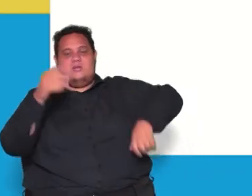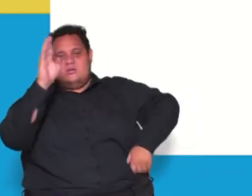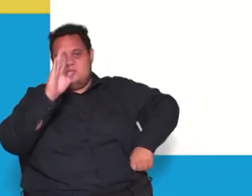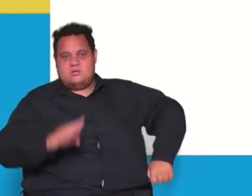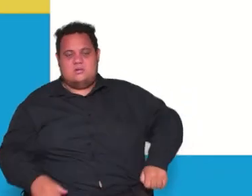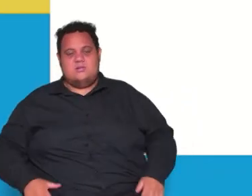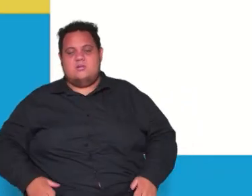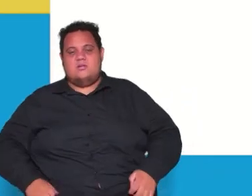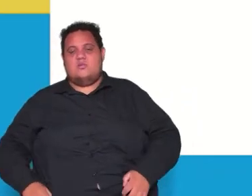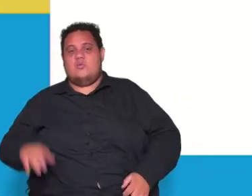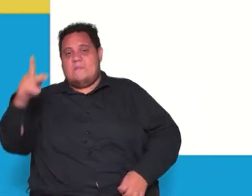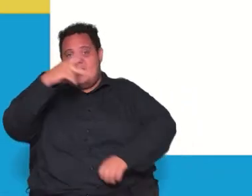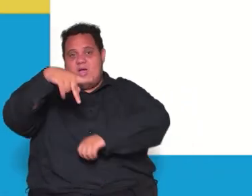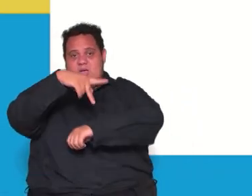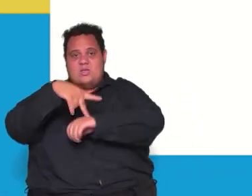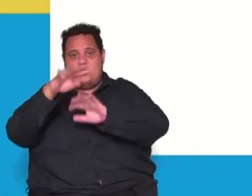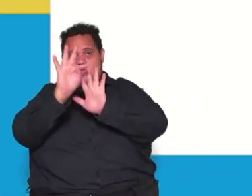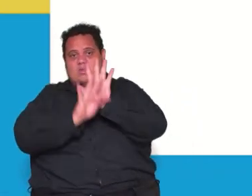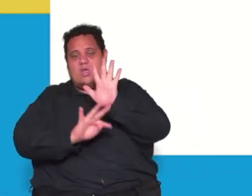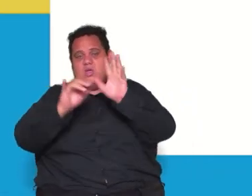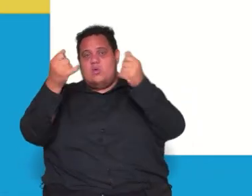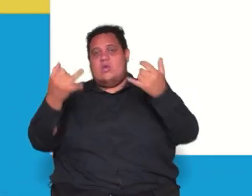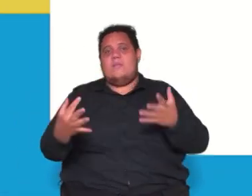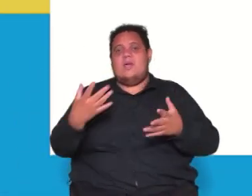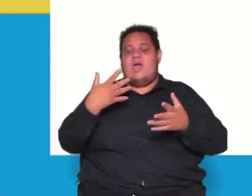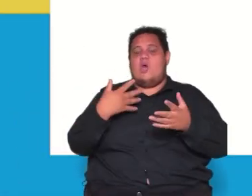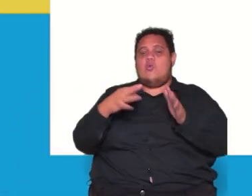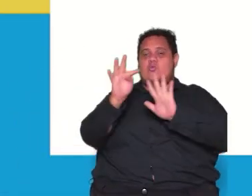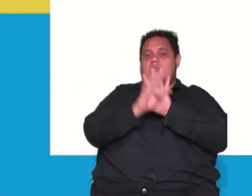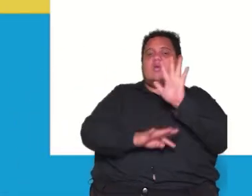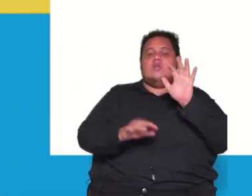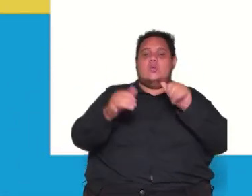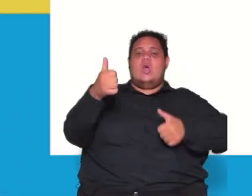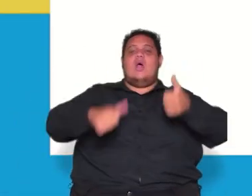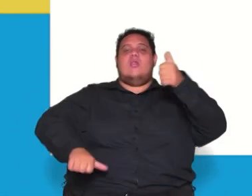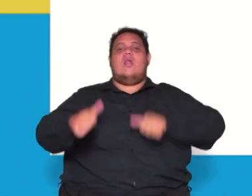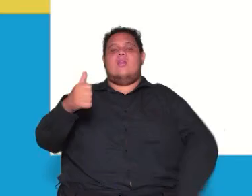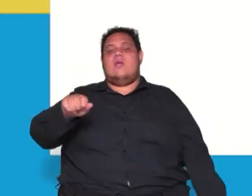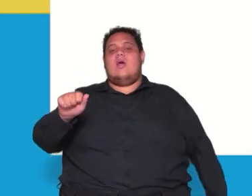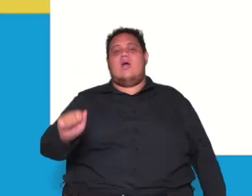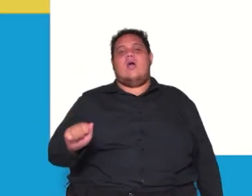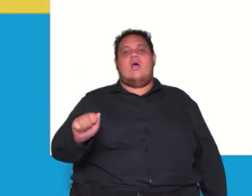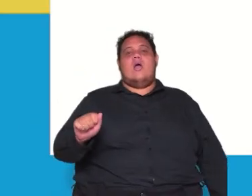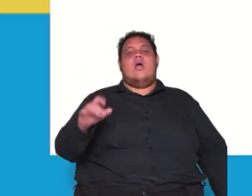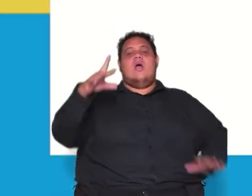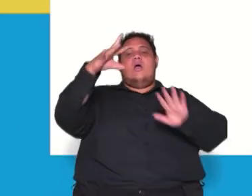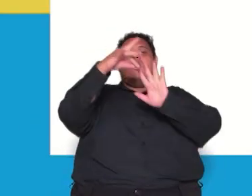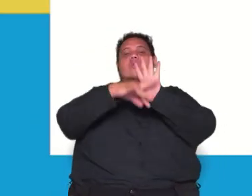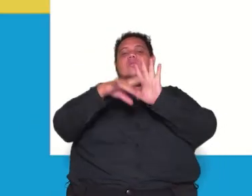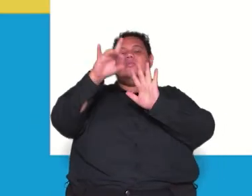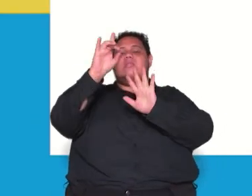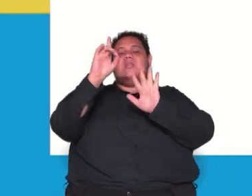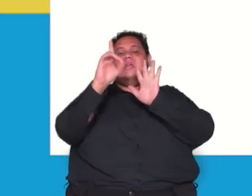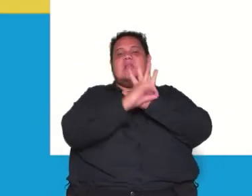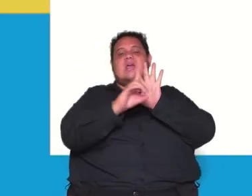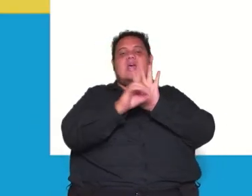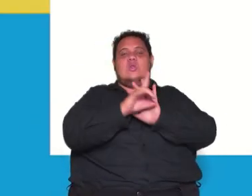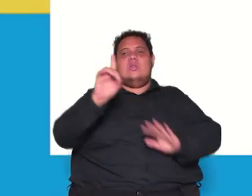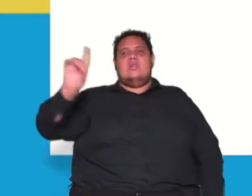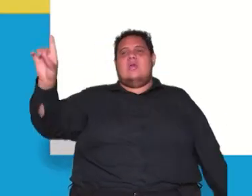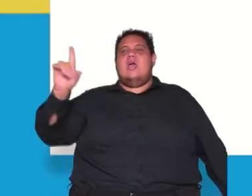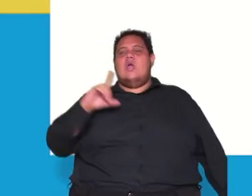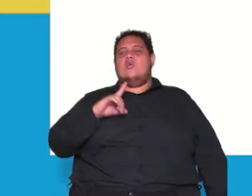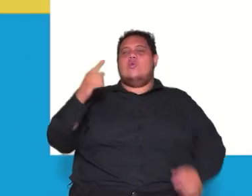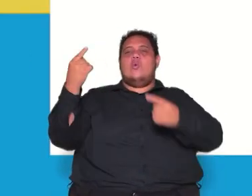analisando-se o texto é possível fazer a seguinte relação nele expressa a constitucionalismo direito divino b